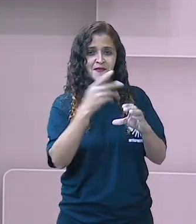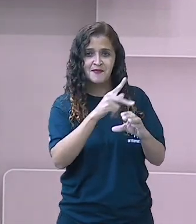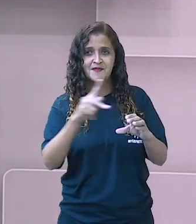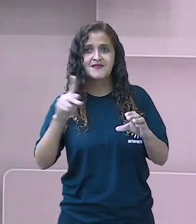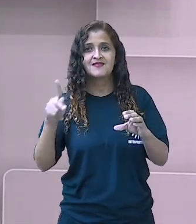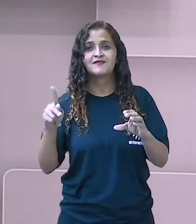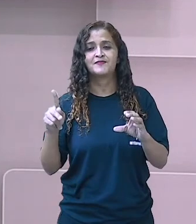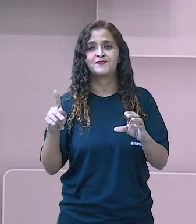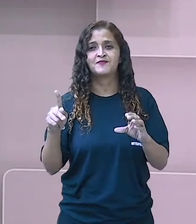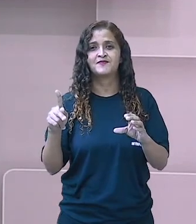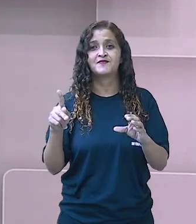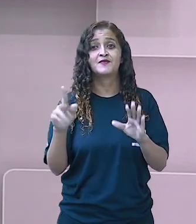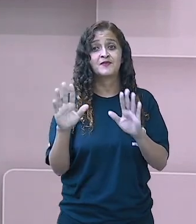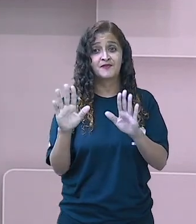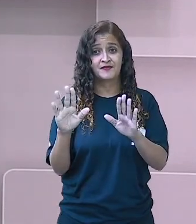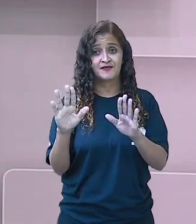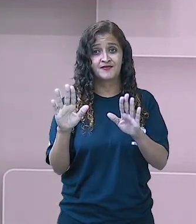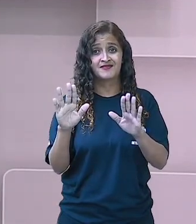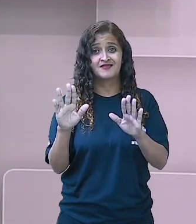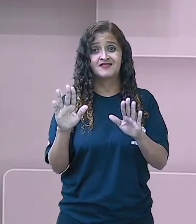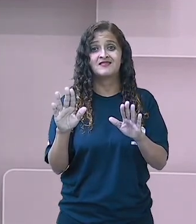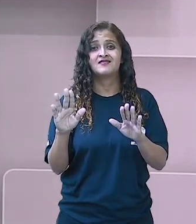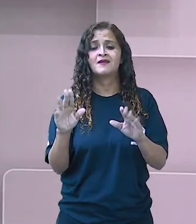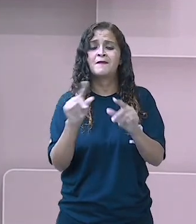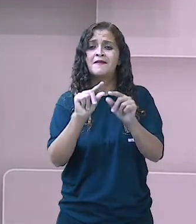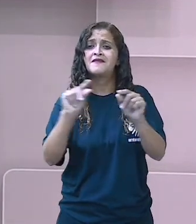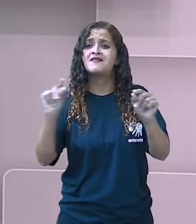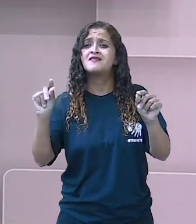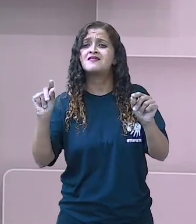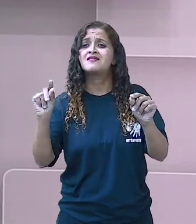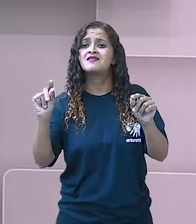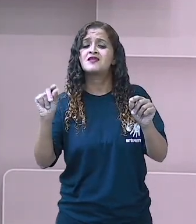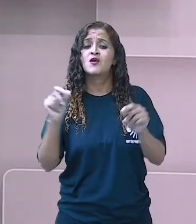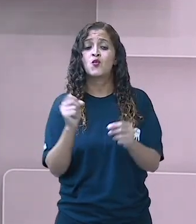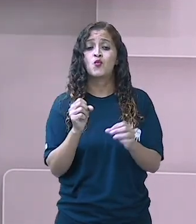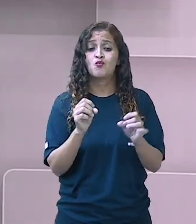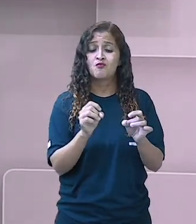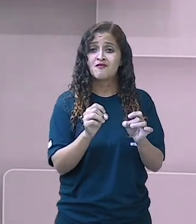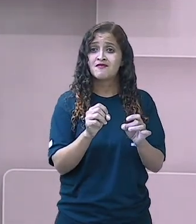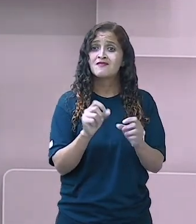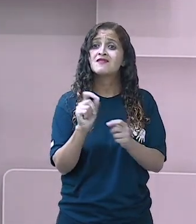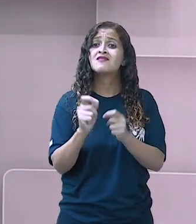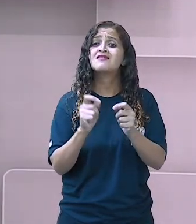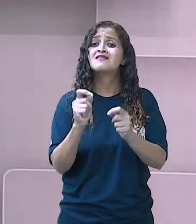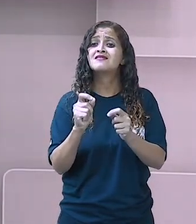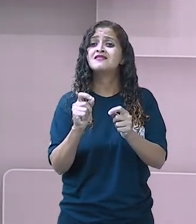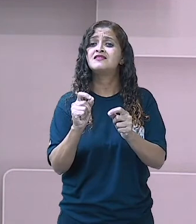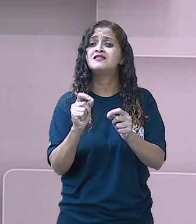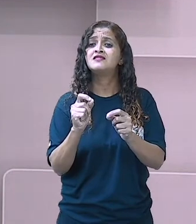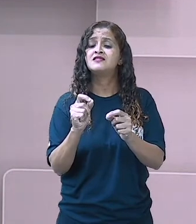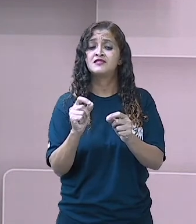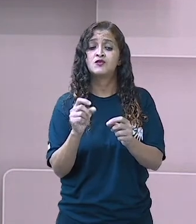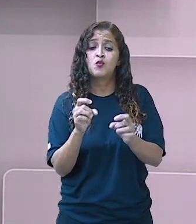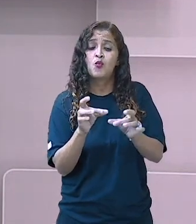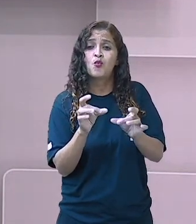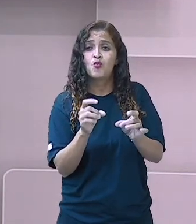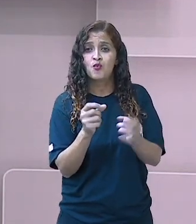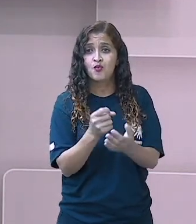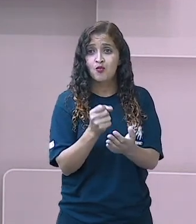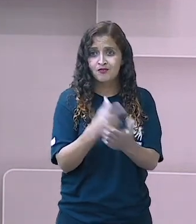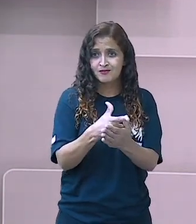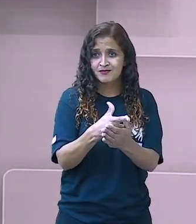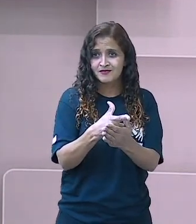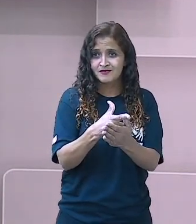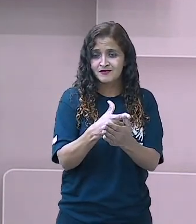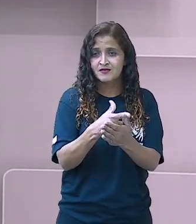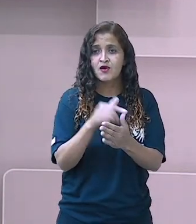Olha, por exemplo, a primeira linha, Quem me compra um jardim com flores? Ela está perguntando, quem me compra um jardim com flores? Então,